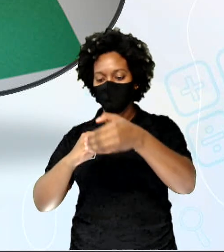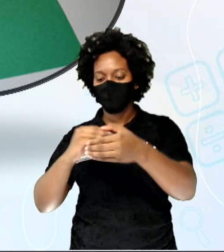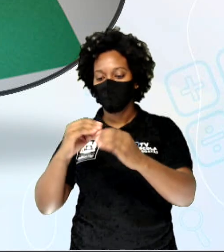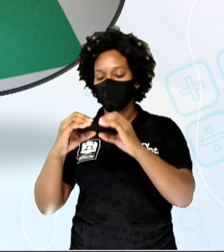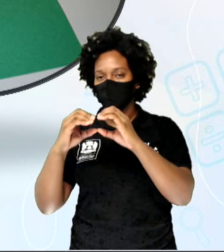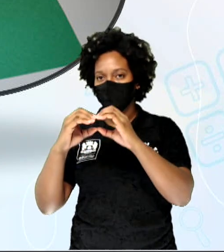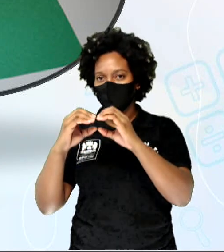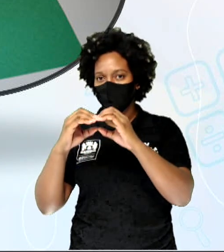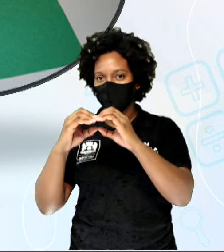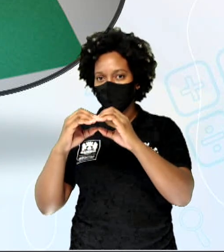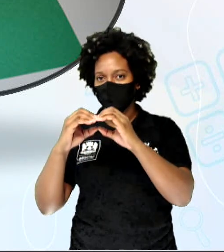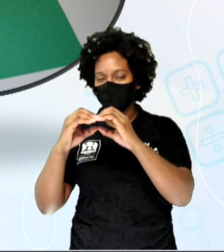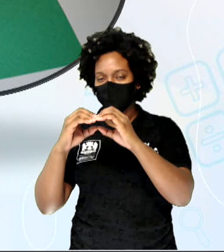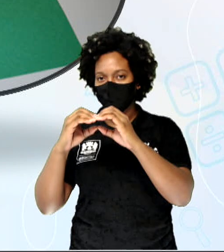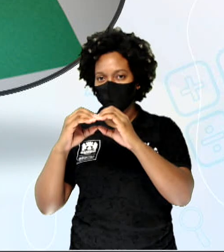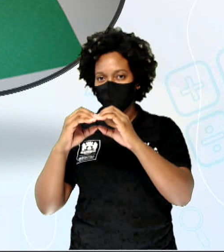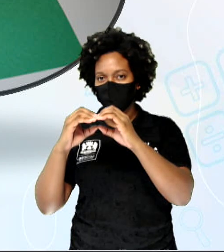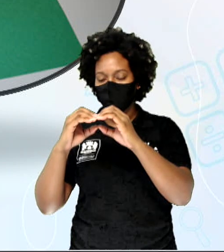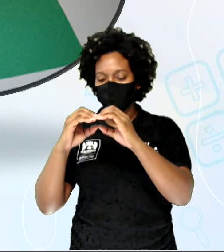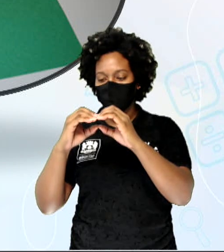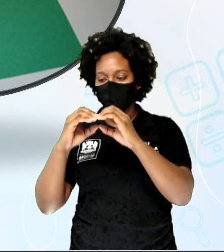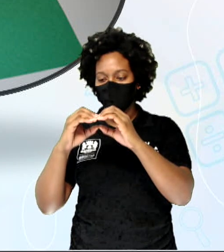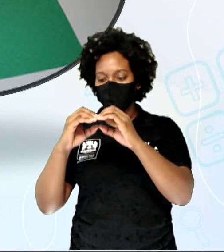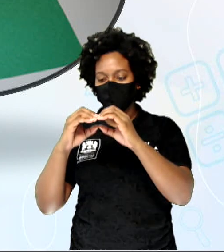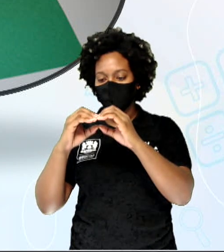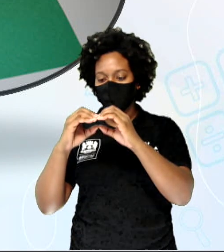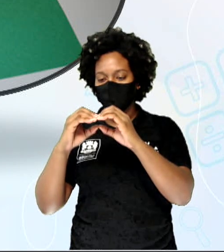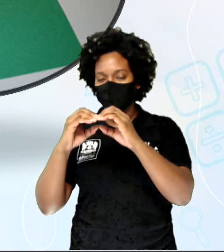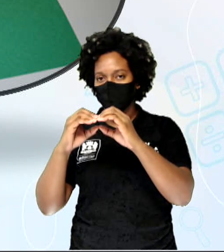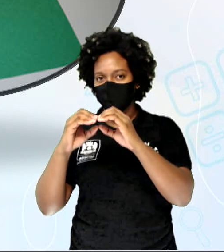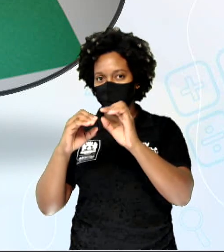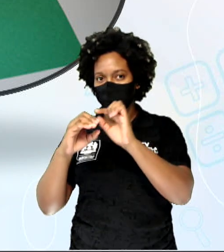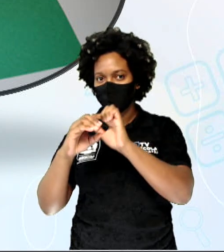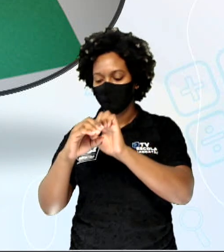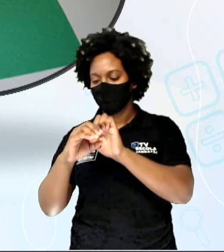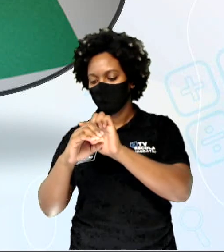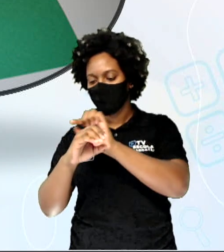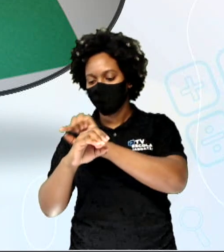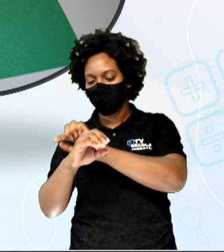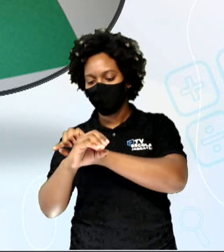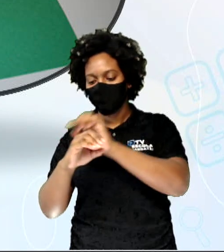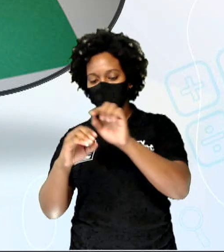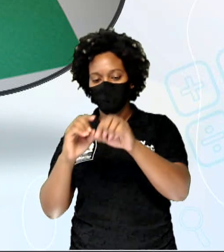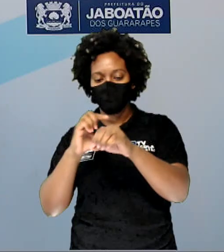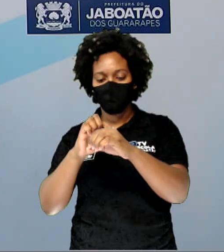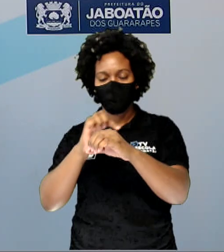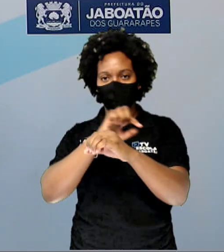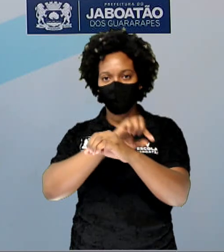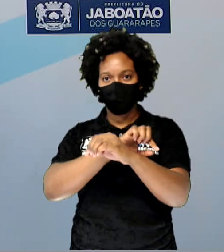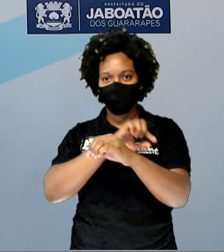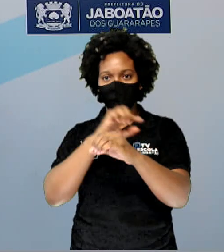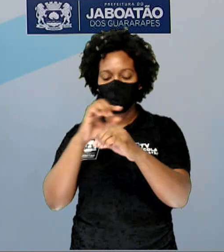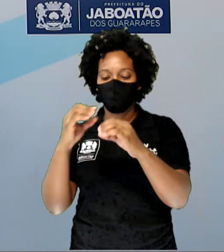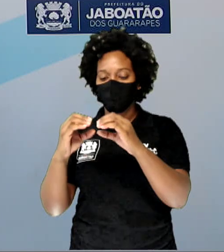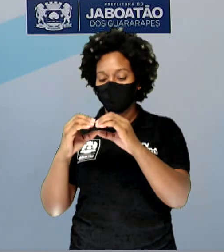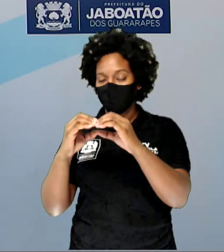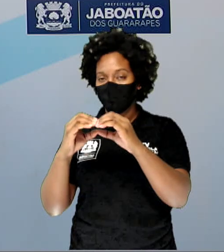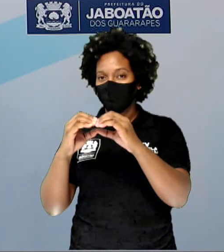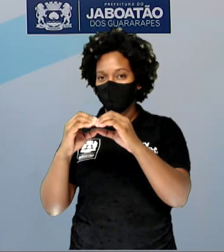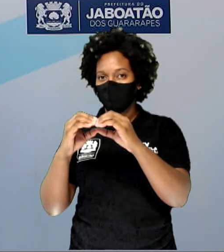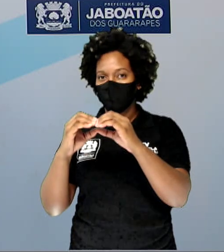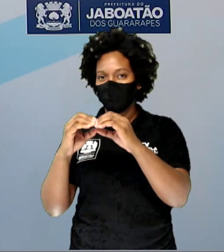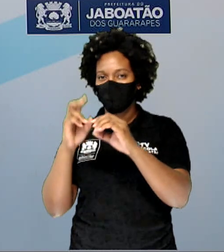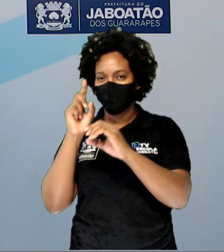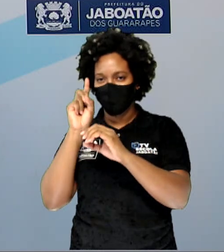E na extremidade, vocês vão colocar o barbante, vão fazer um furinho em cada rolinho e passar o barbante. Como